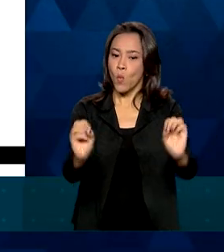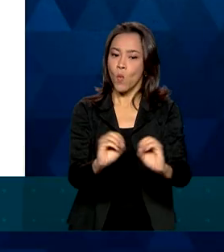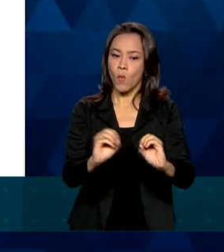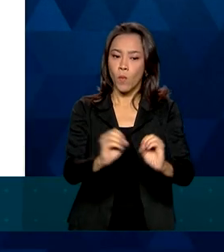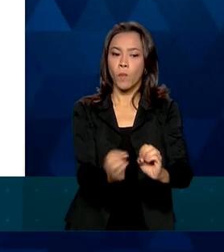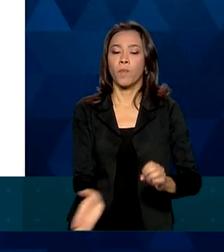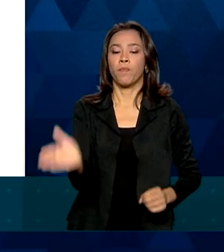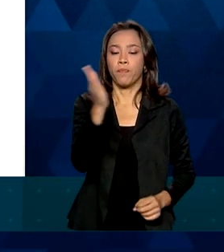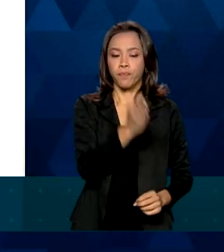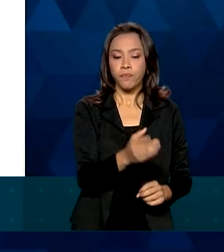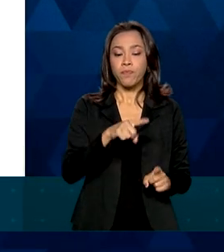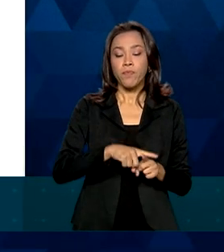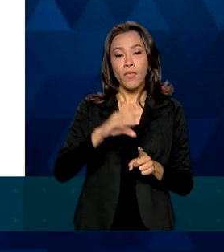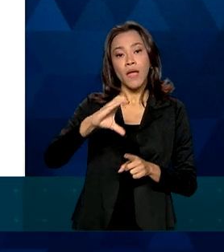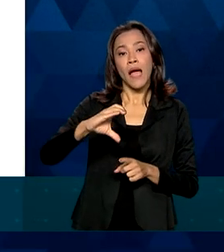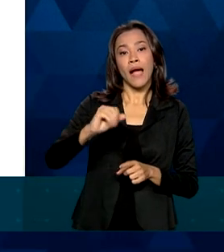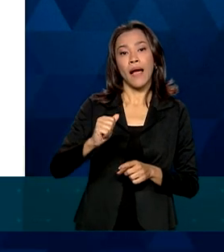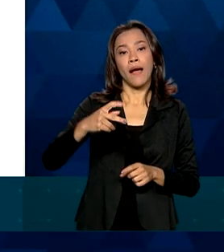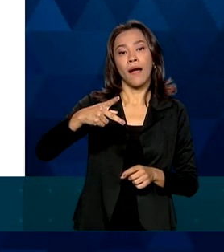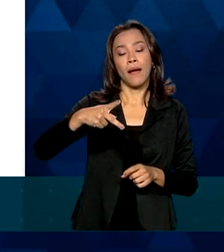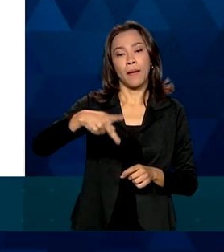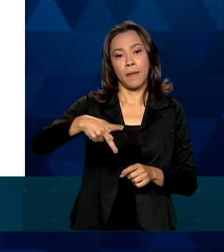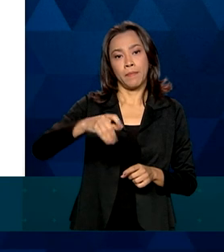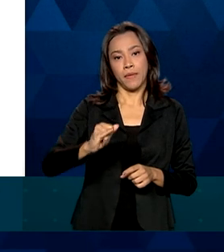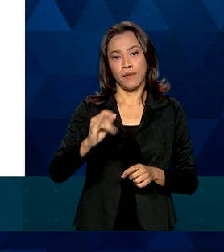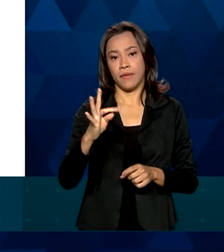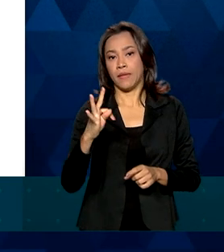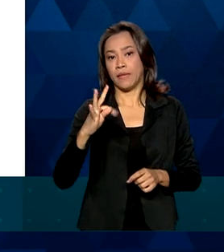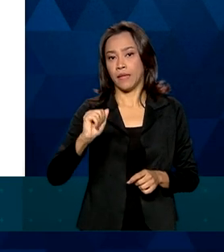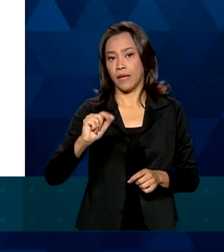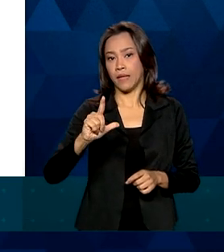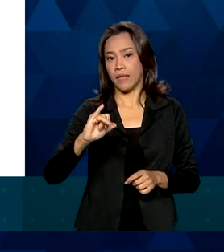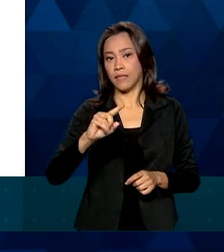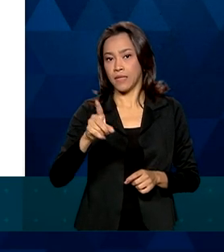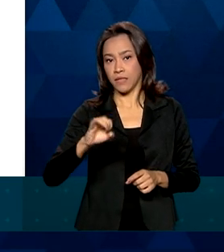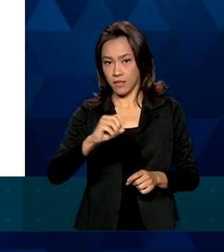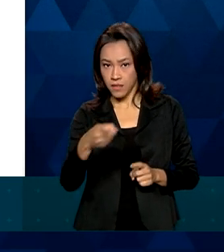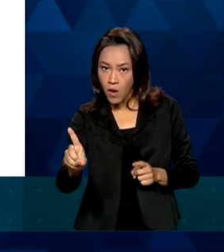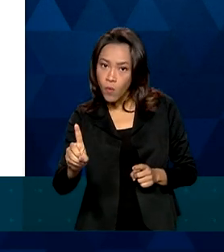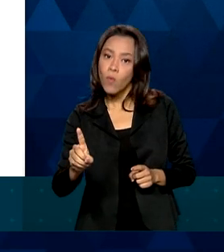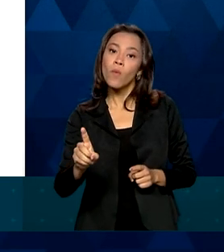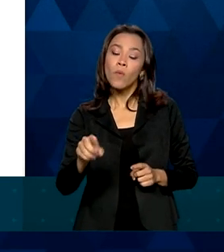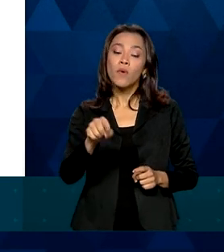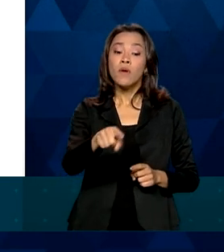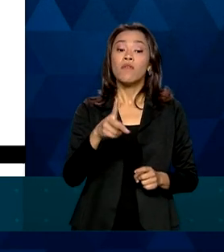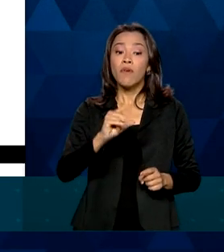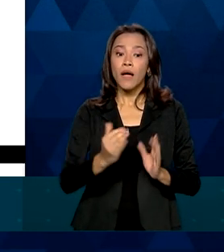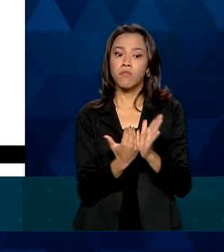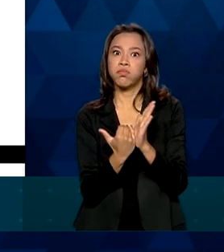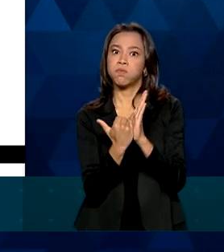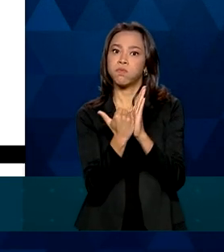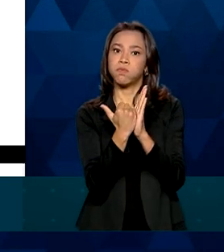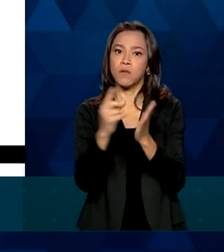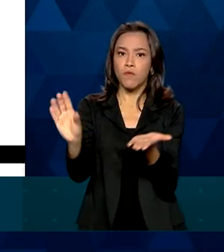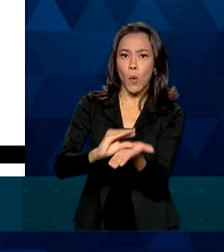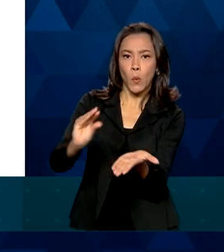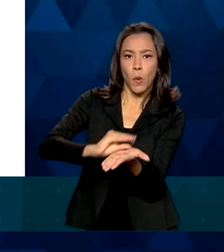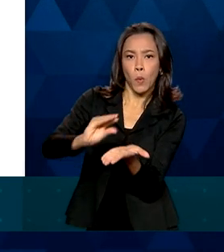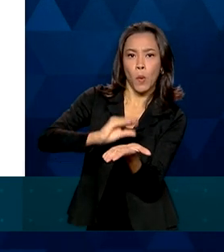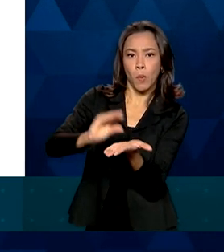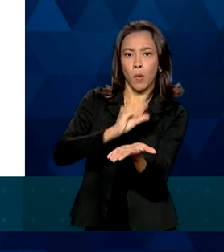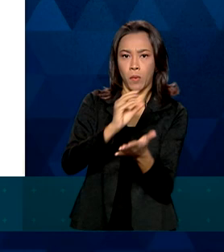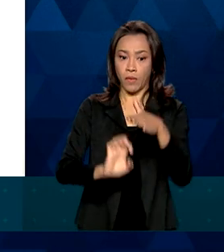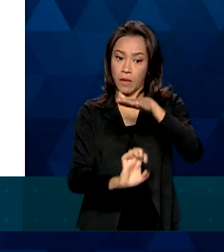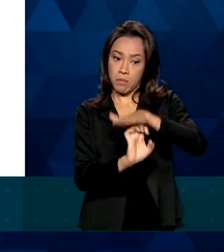capitalização vai permitir com que a companhia eleve seu montante anual de investimento de aproximadamente 2 a 3